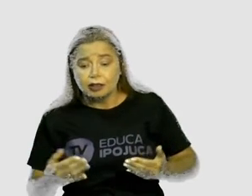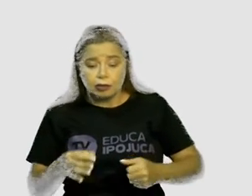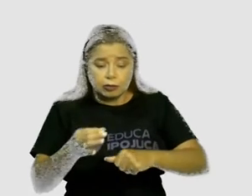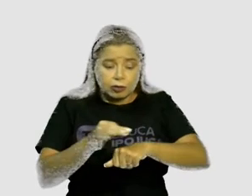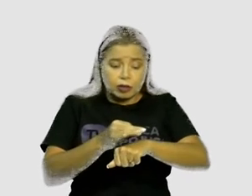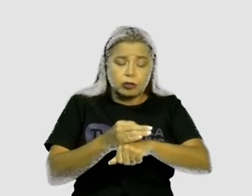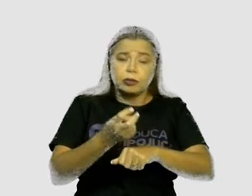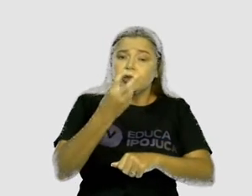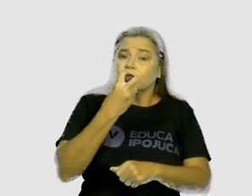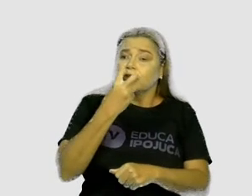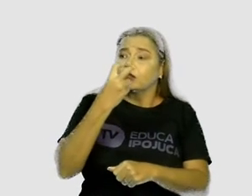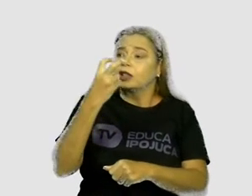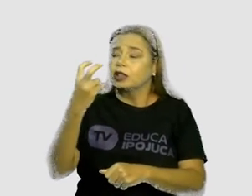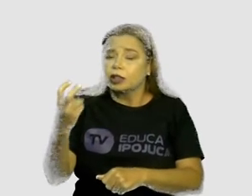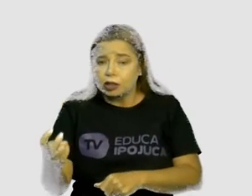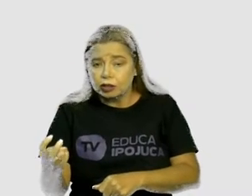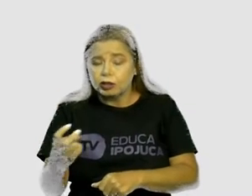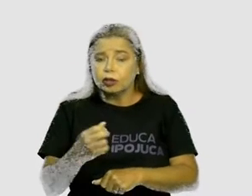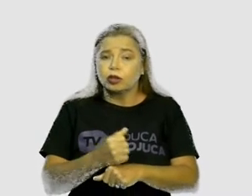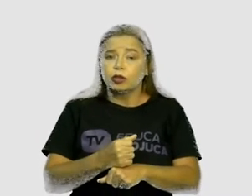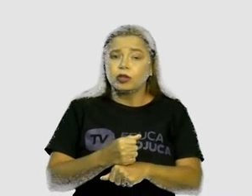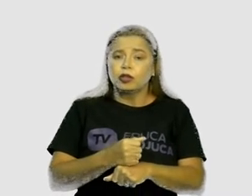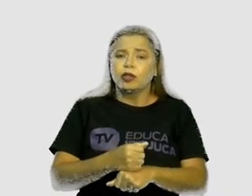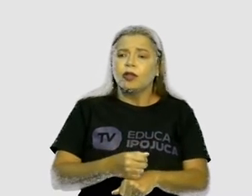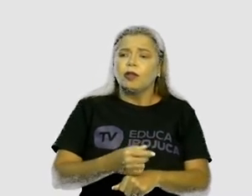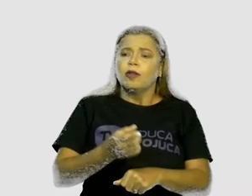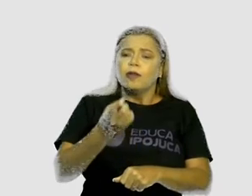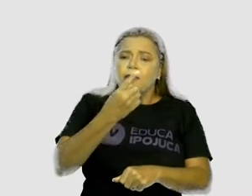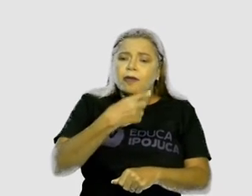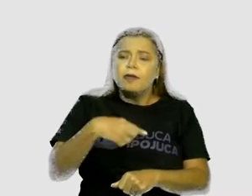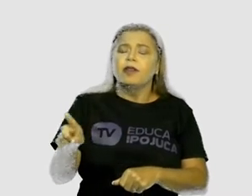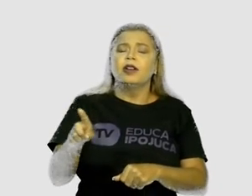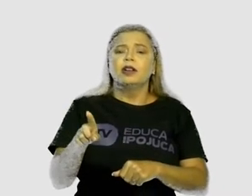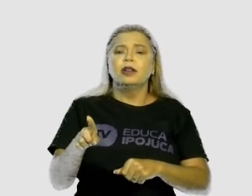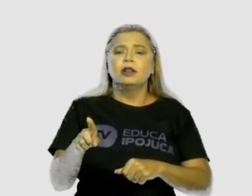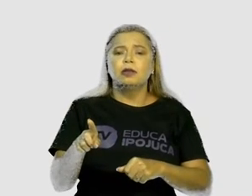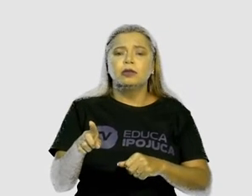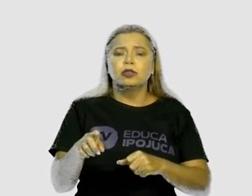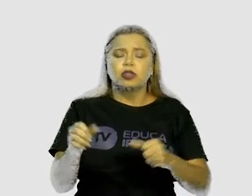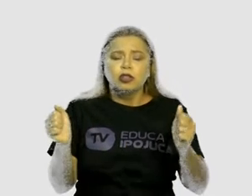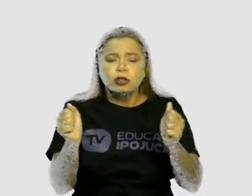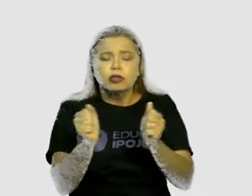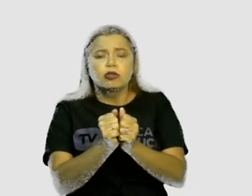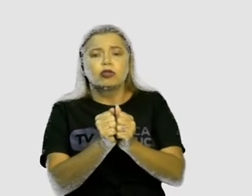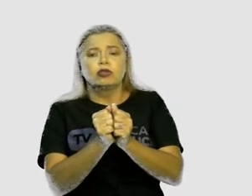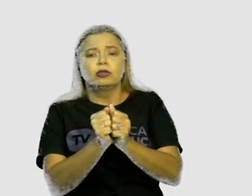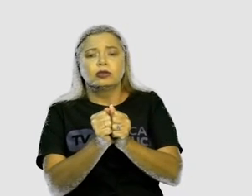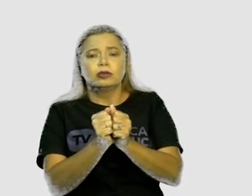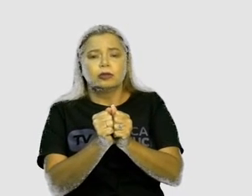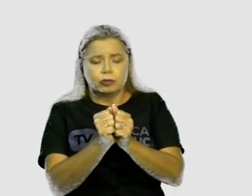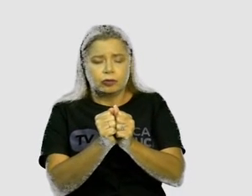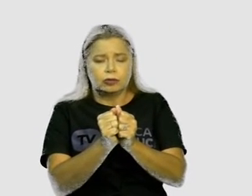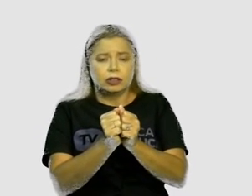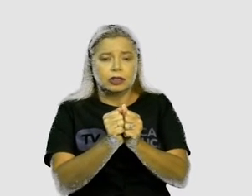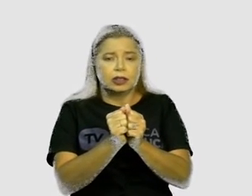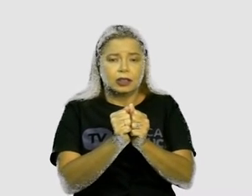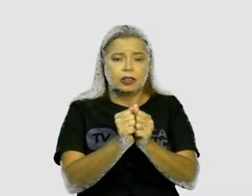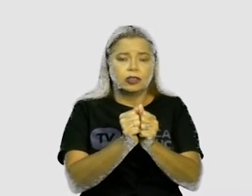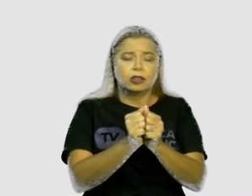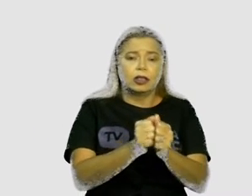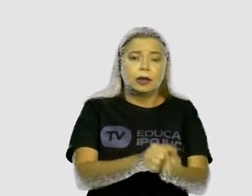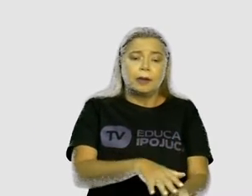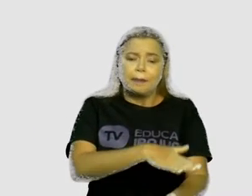camaradas, acabar com os caprichos desse ignorante bicho, com a força comum, defendendo o